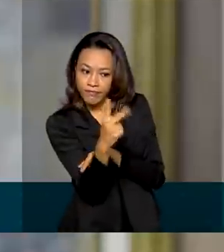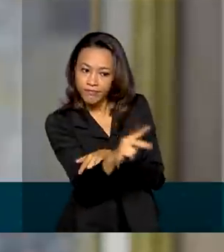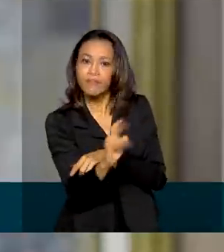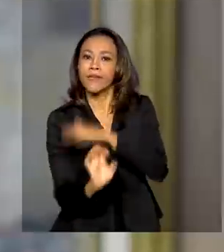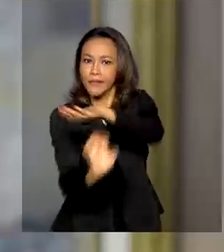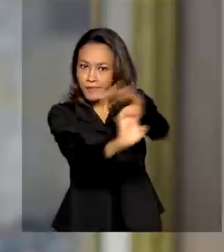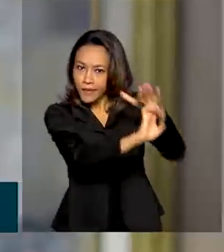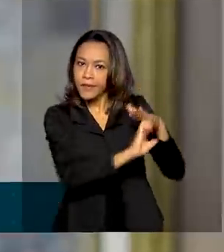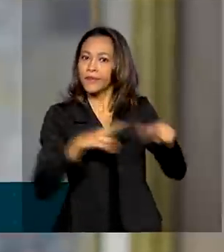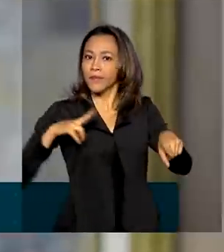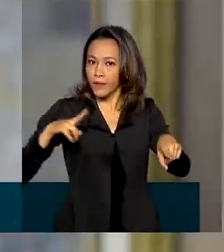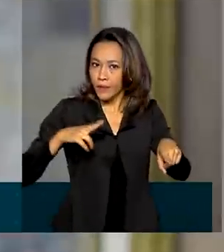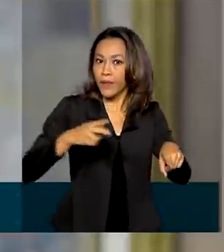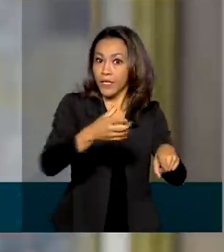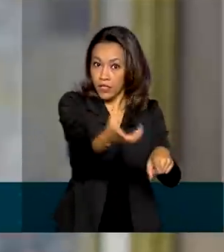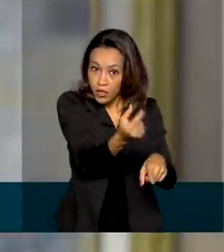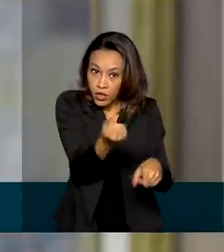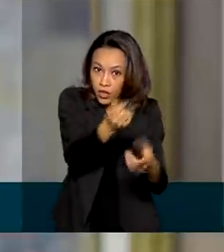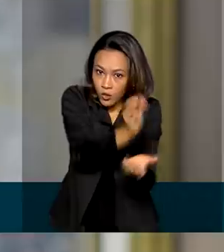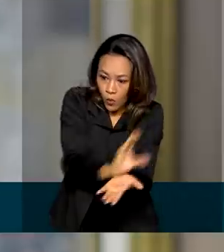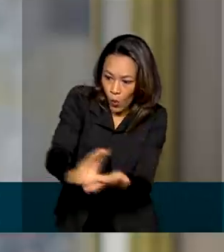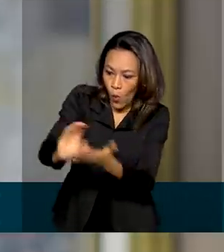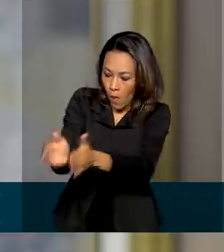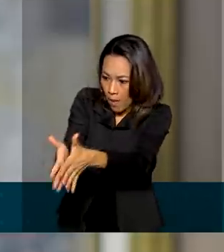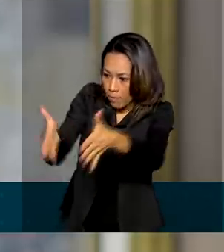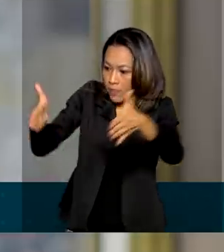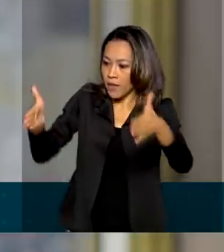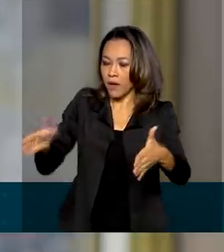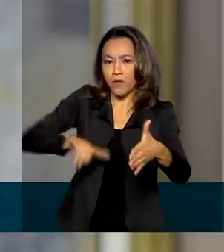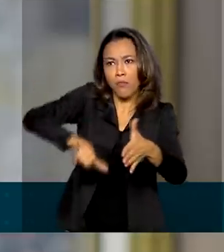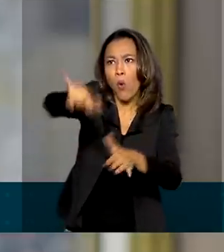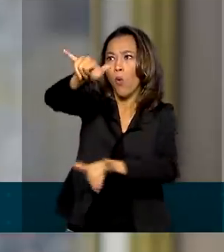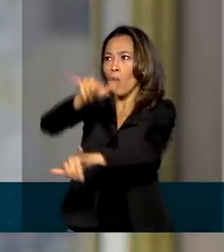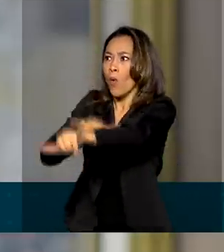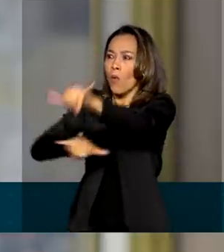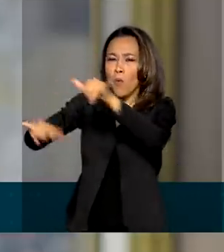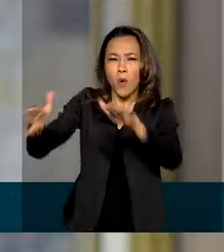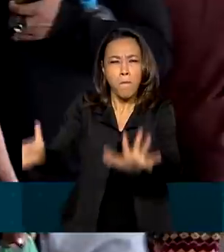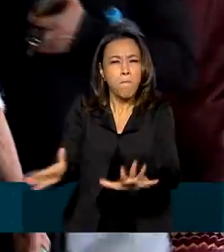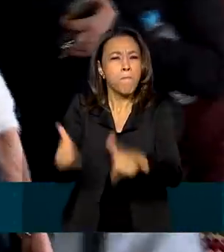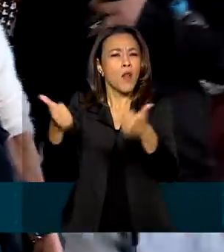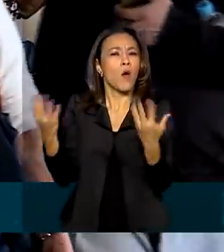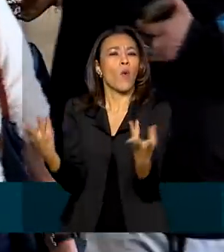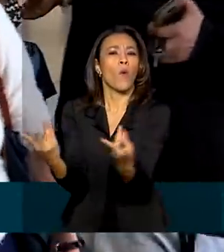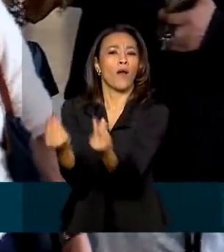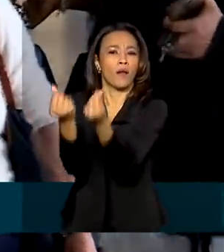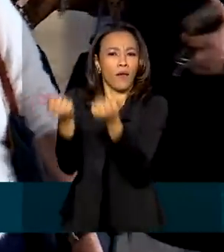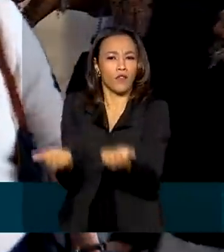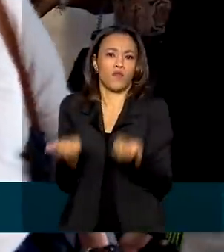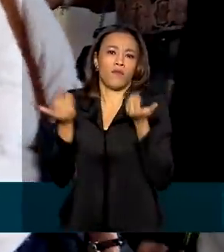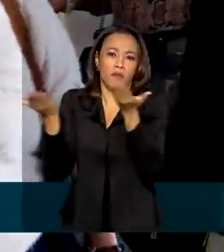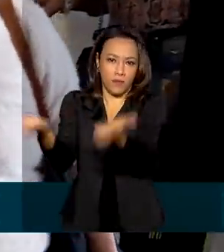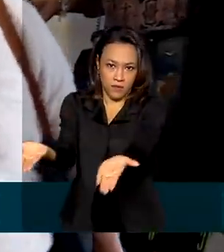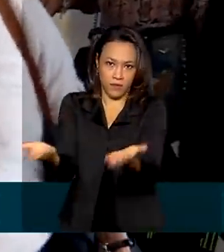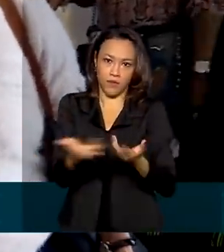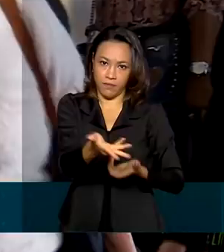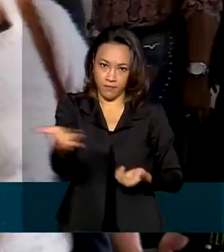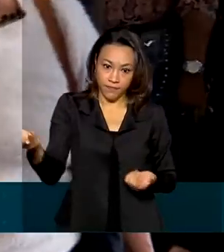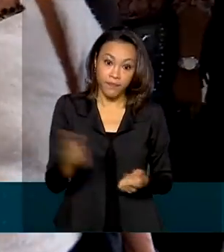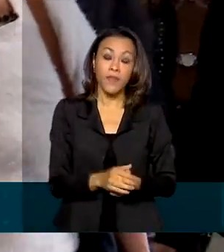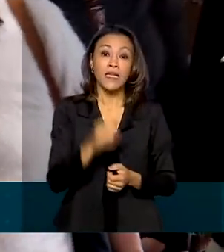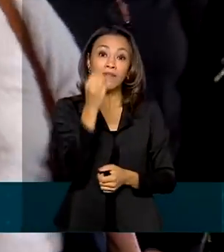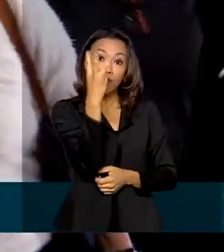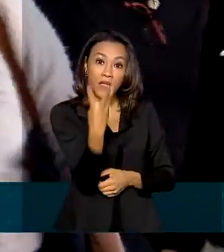transformados em obras de melhoria, de ampliação e aumento da qualidade do serviço para o passageiro. O leilão será dividido em três